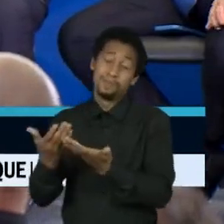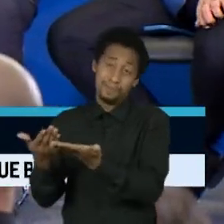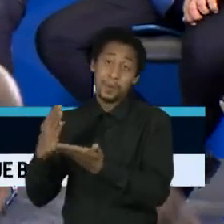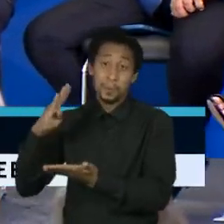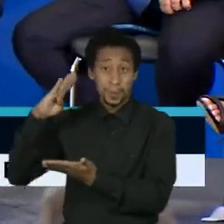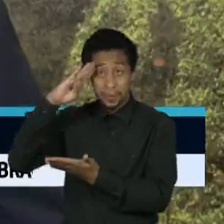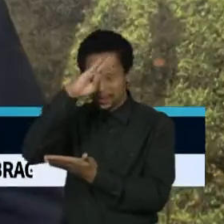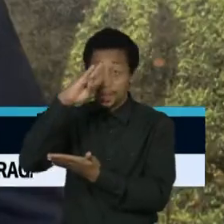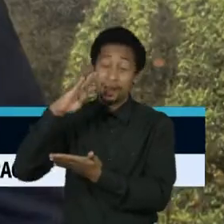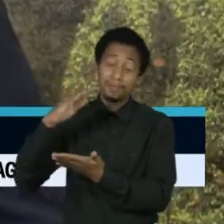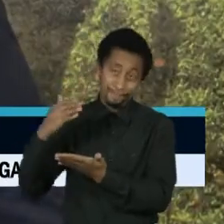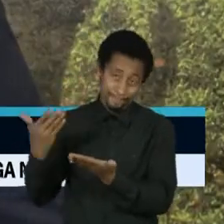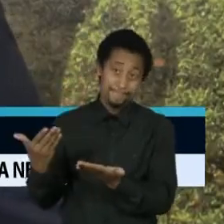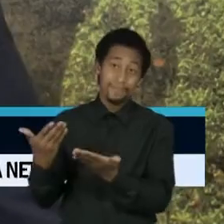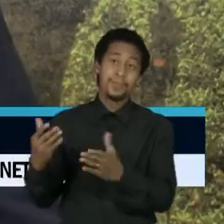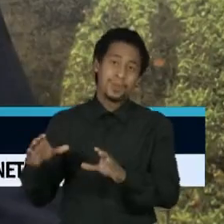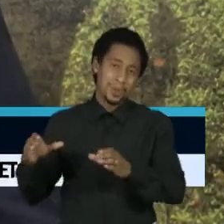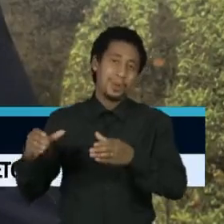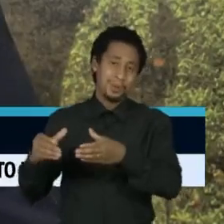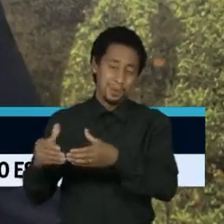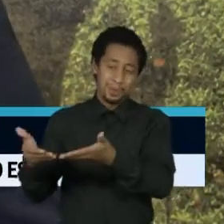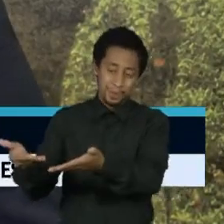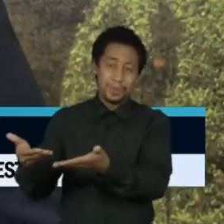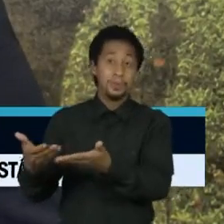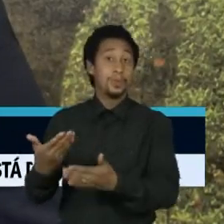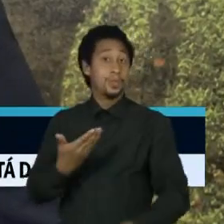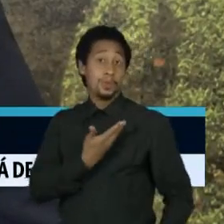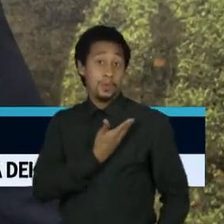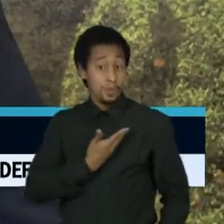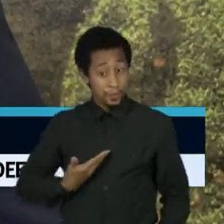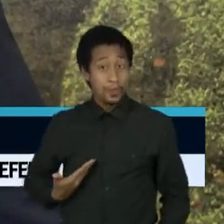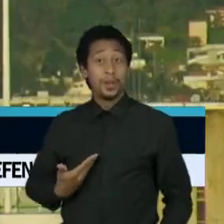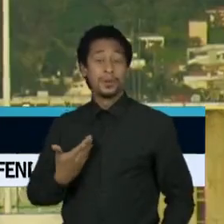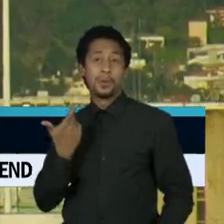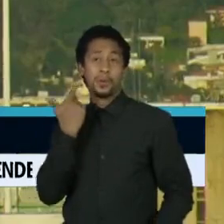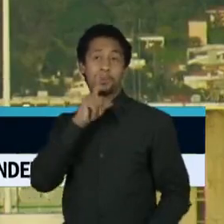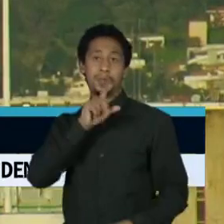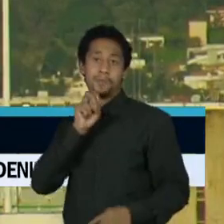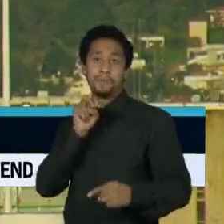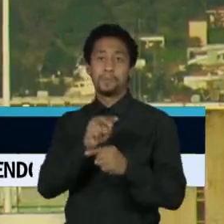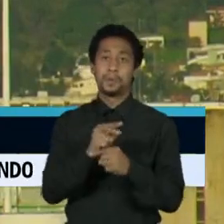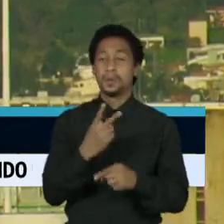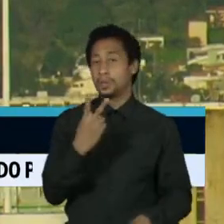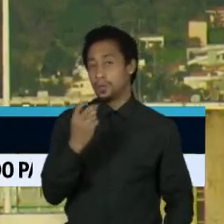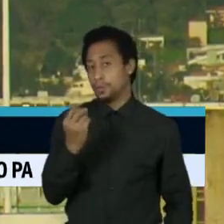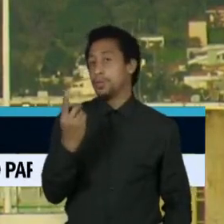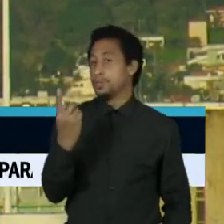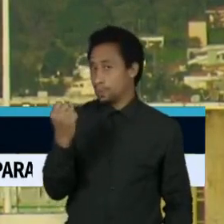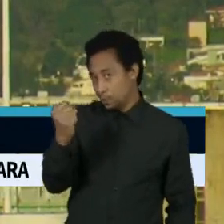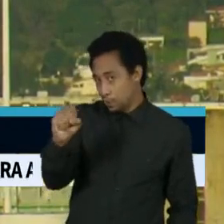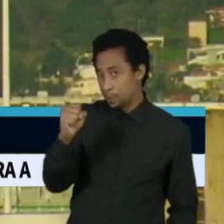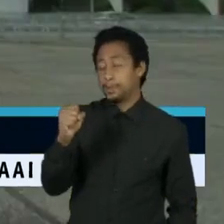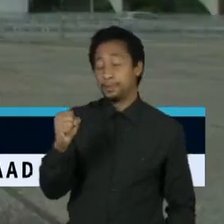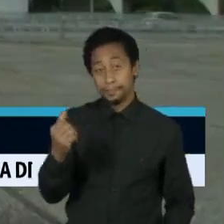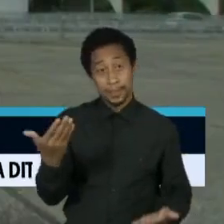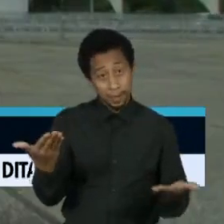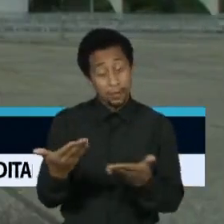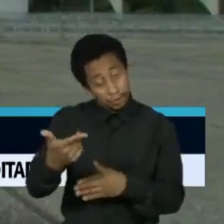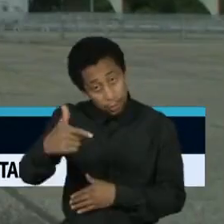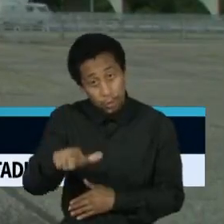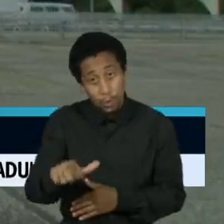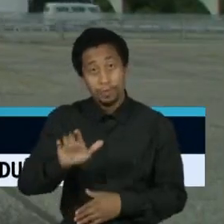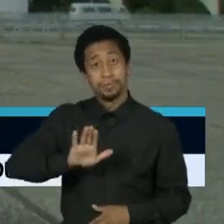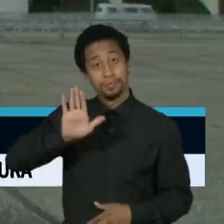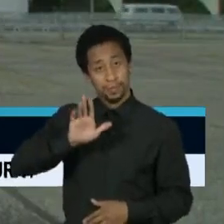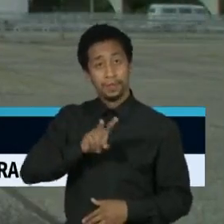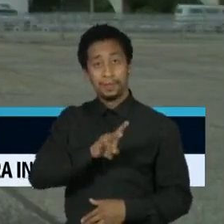bolsonarista deste governo que foi eleito em 2018. A quinta-feira ainda teve uma importante mudança nas peças do